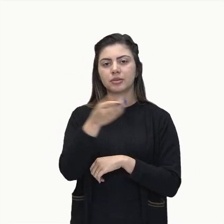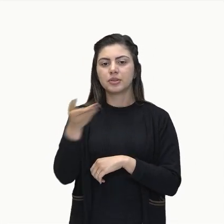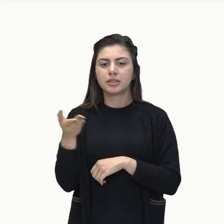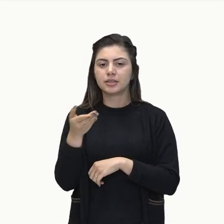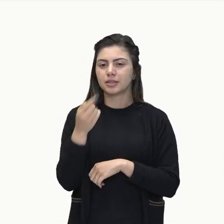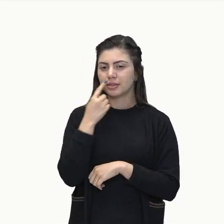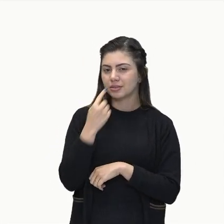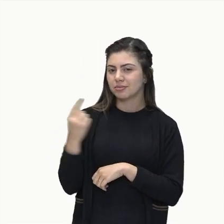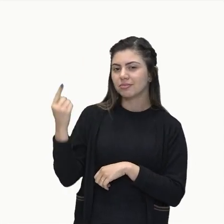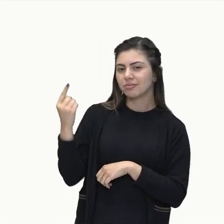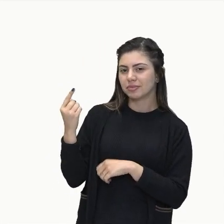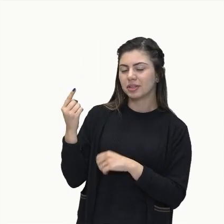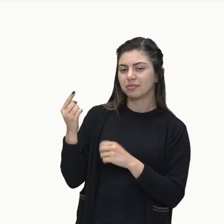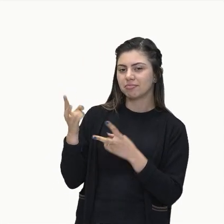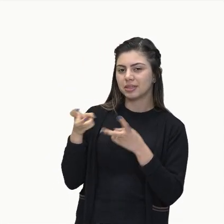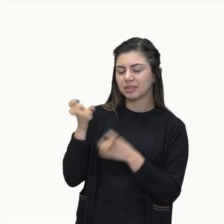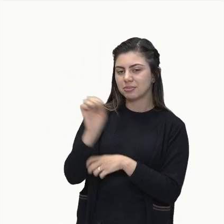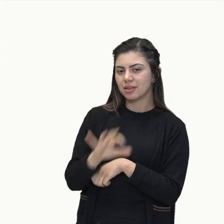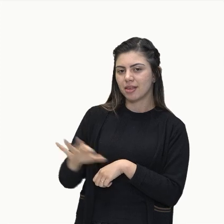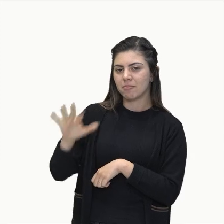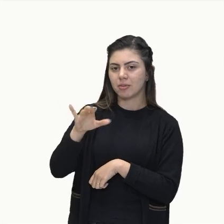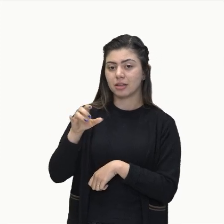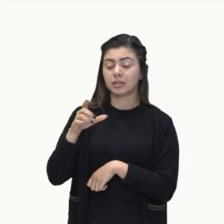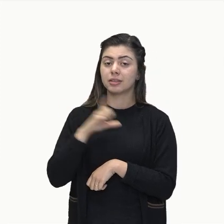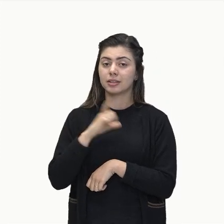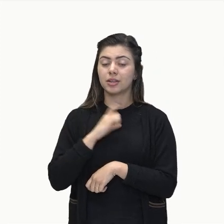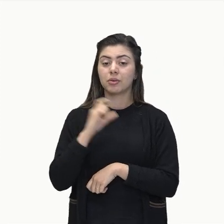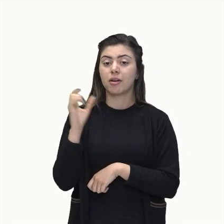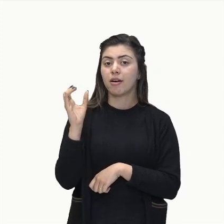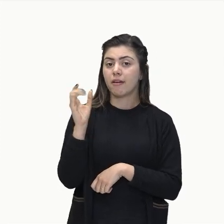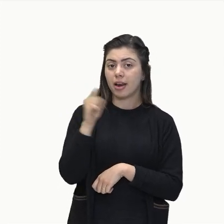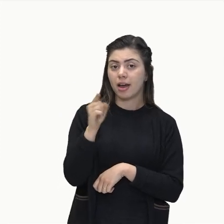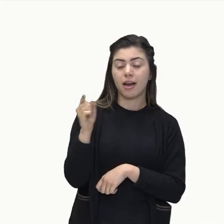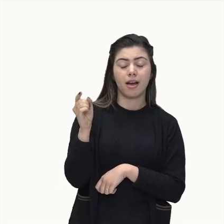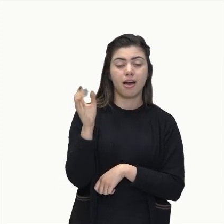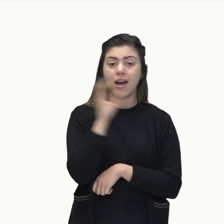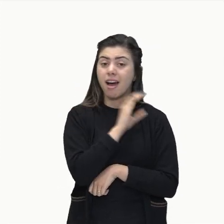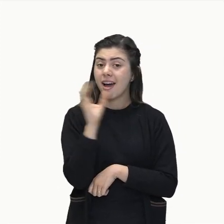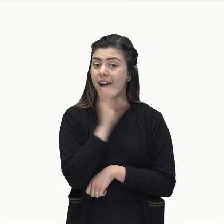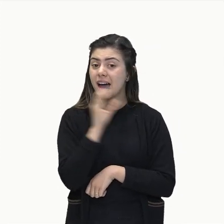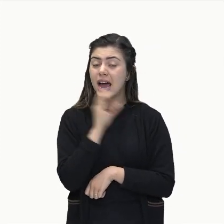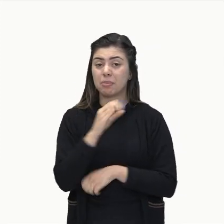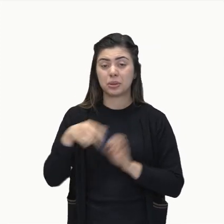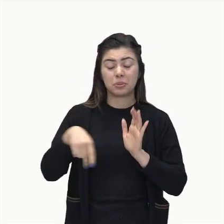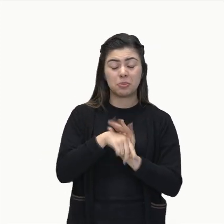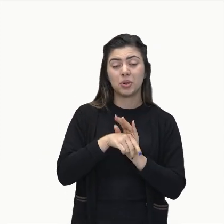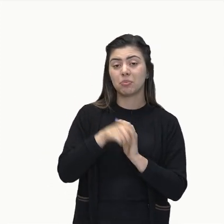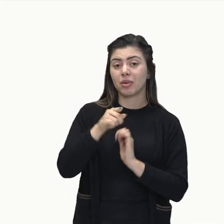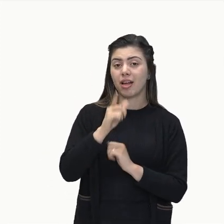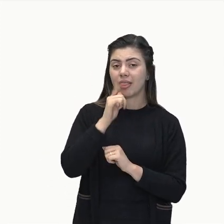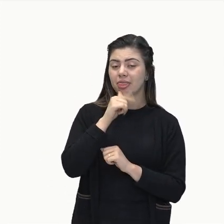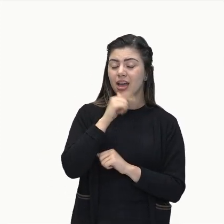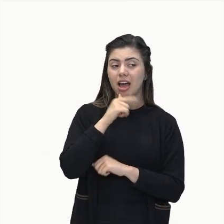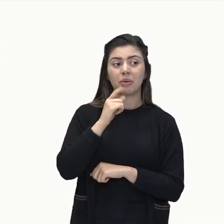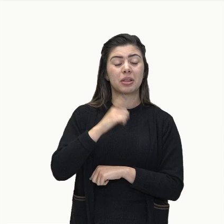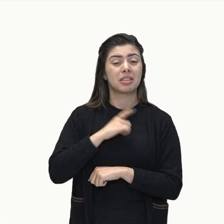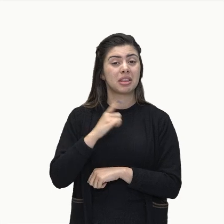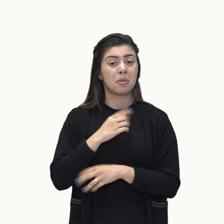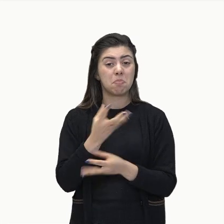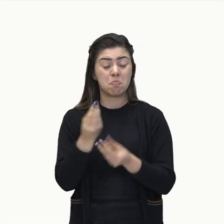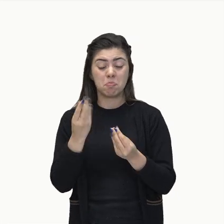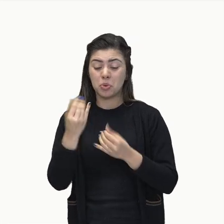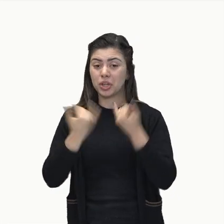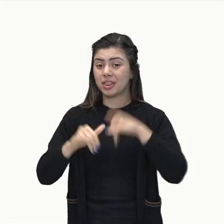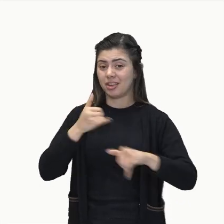ilustração, porque a velocidade e a energia que essa água consegue gerar é enorme, tá, pessoal?